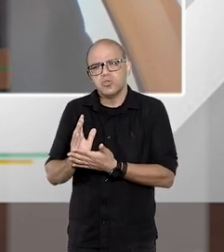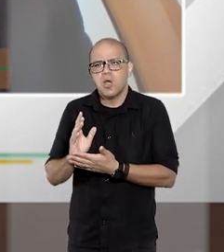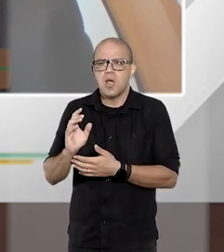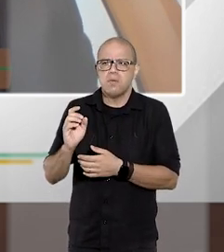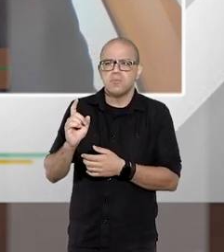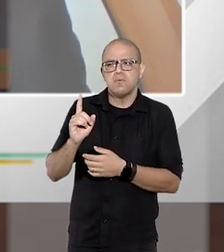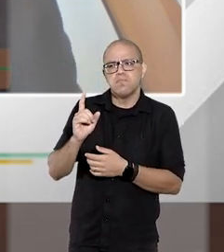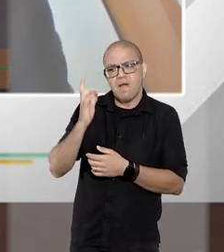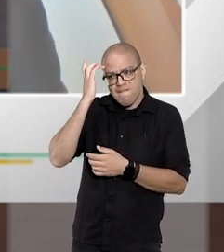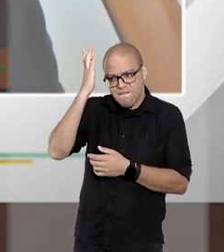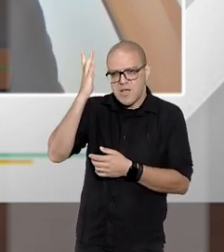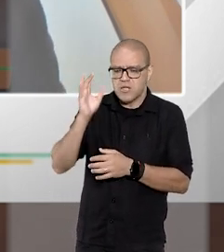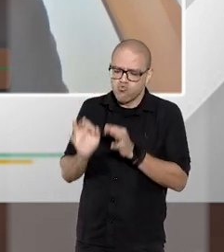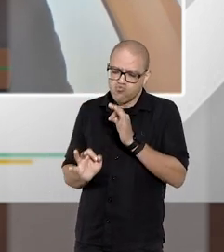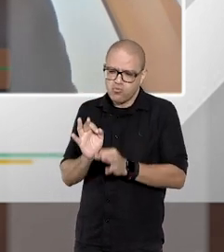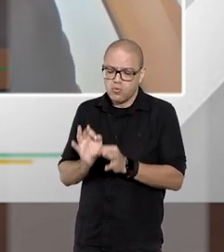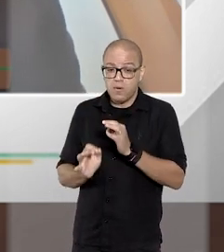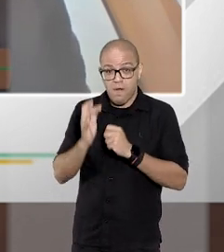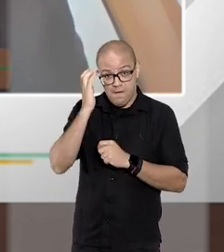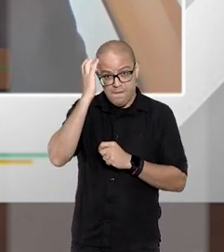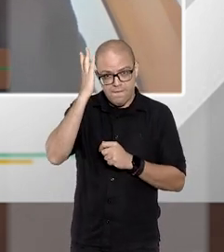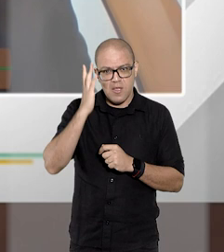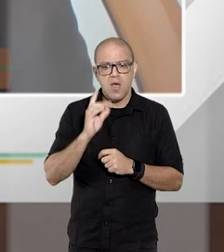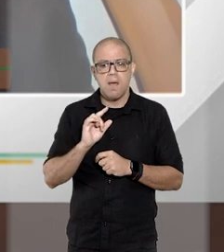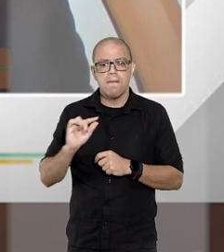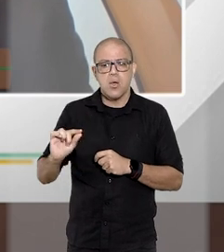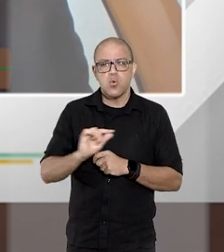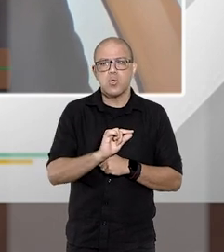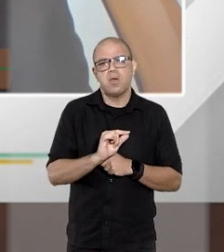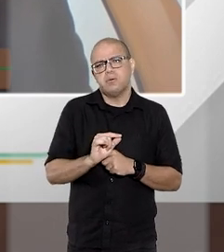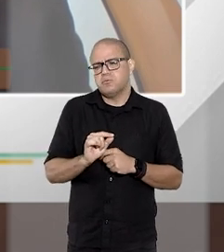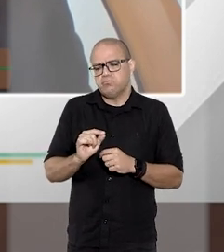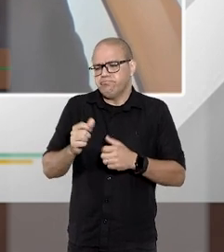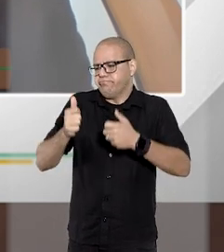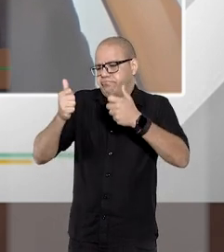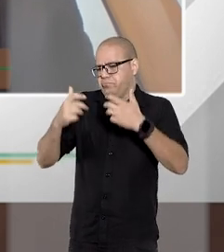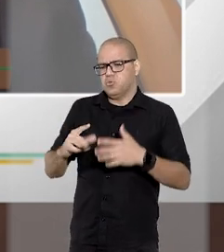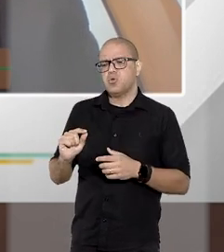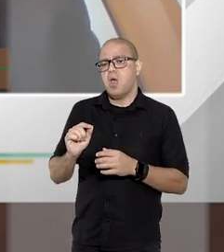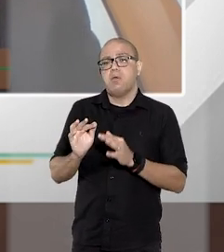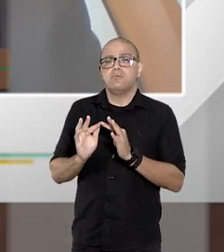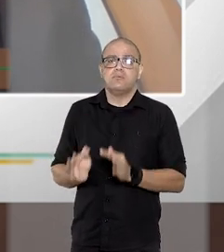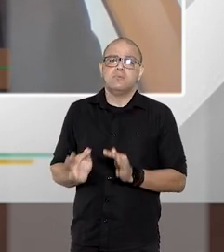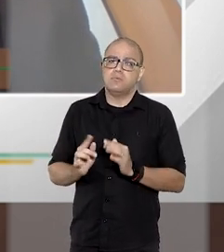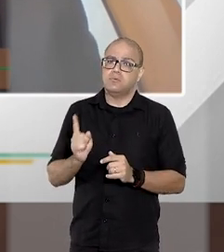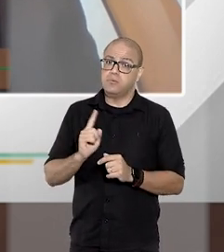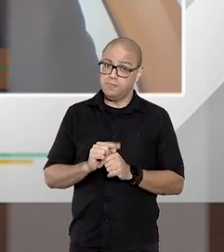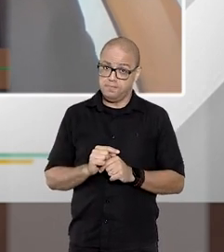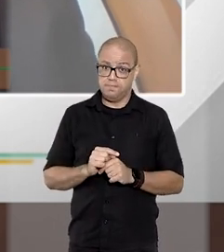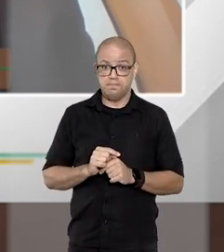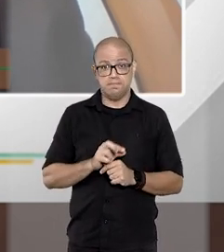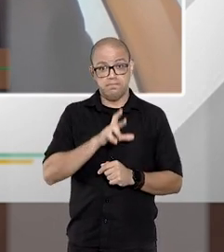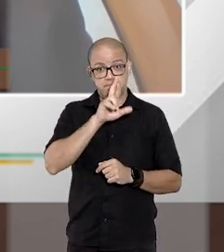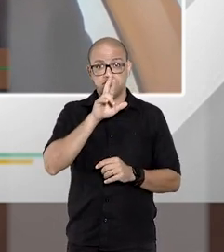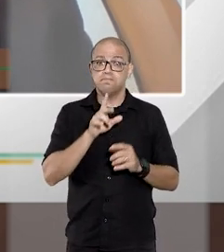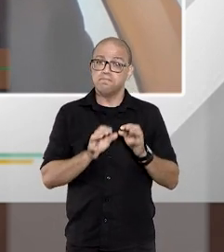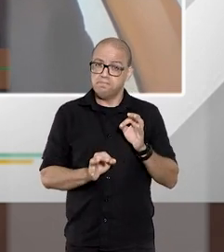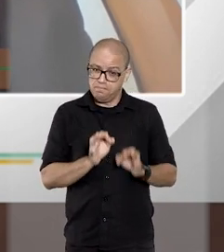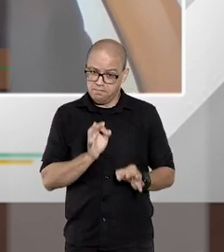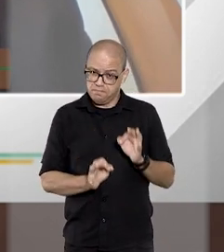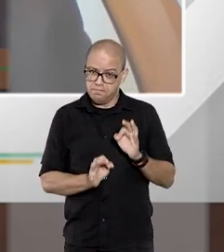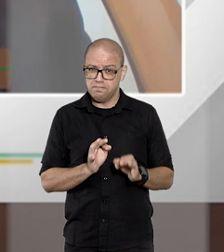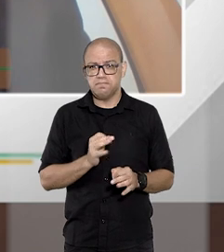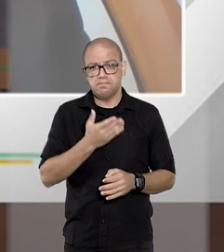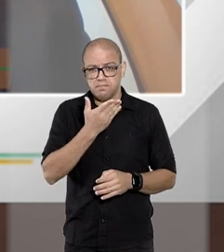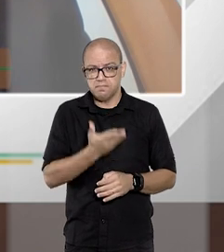causas de menor complexidade, não define o que seria a causa de menor complexidade. E o legislador nacional,